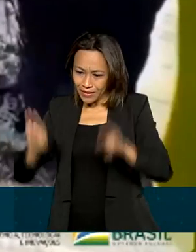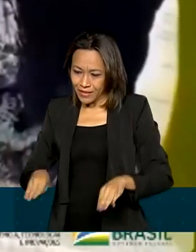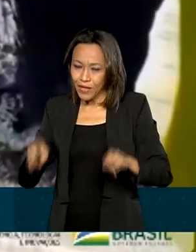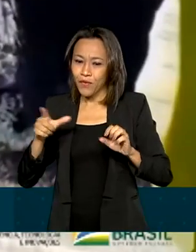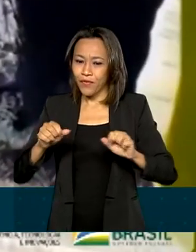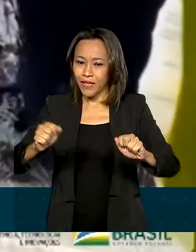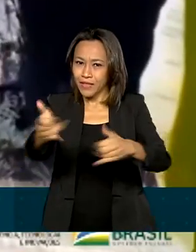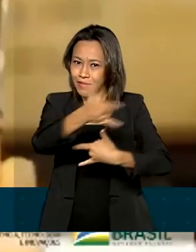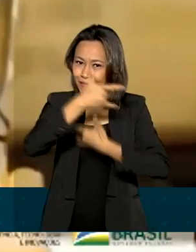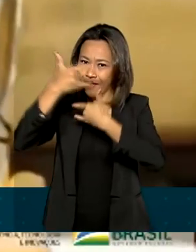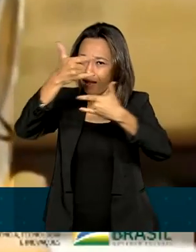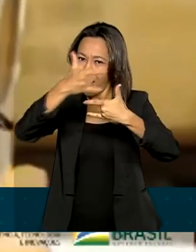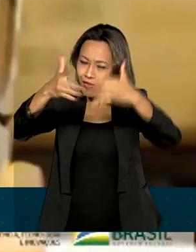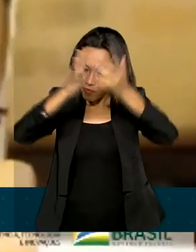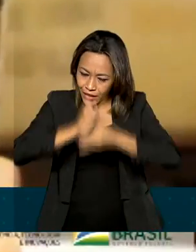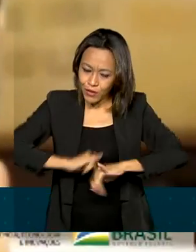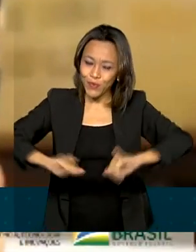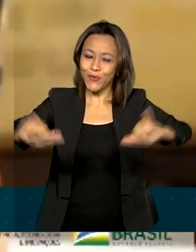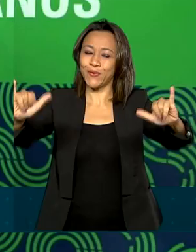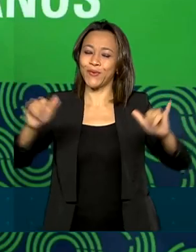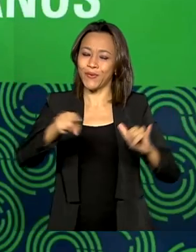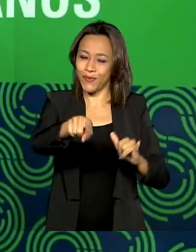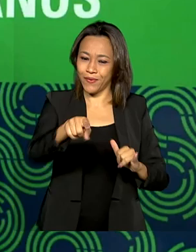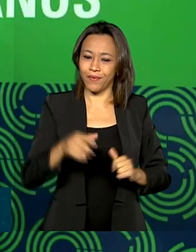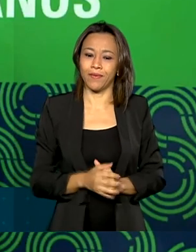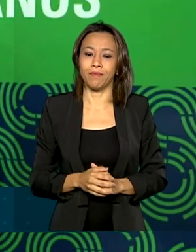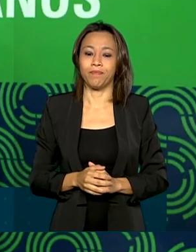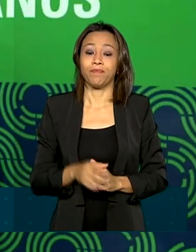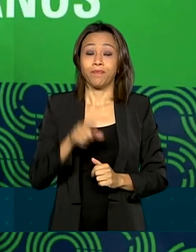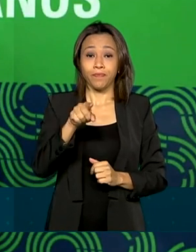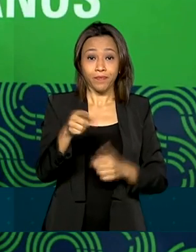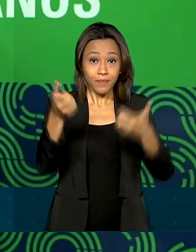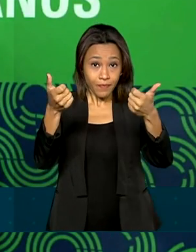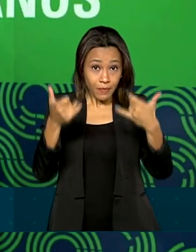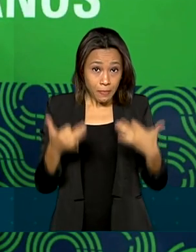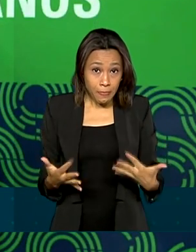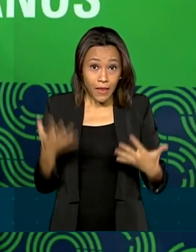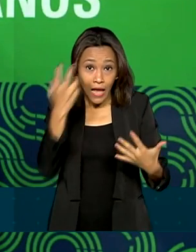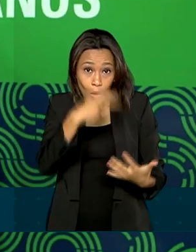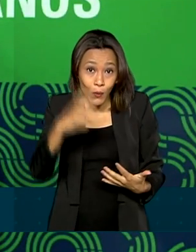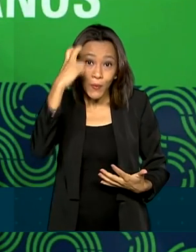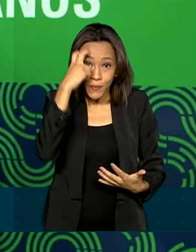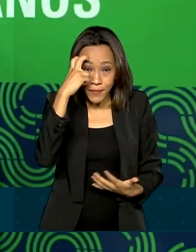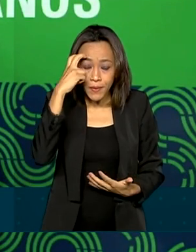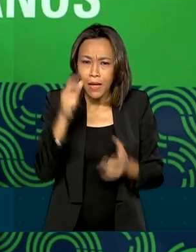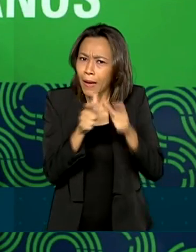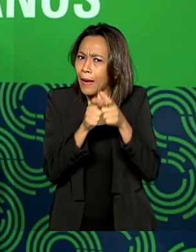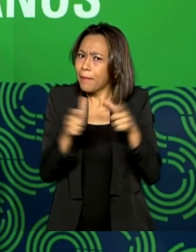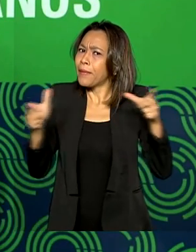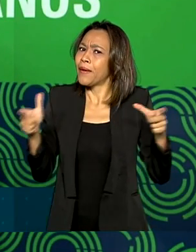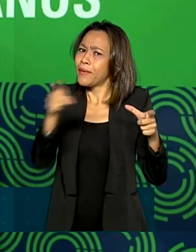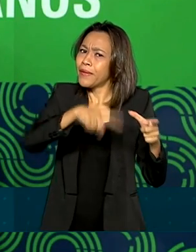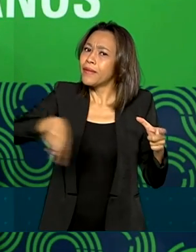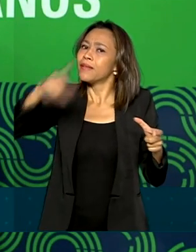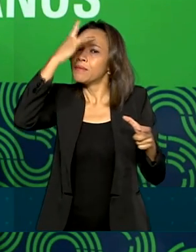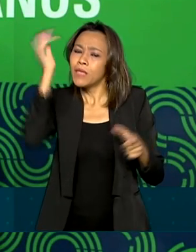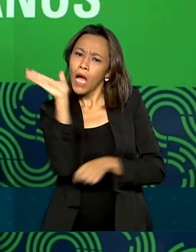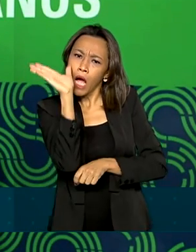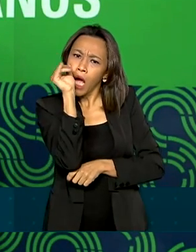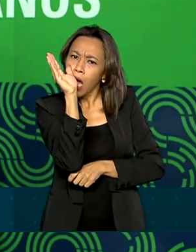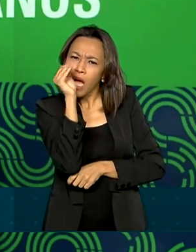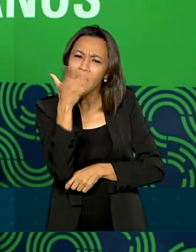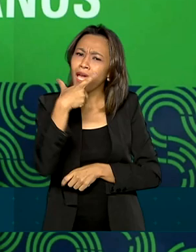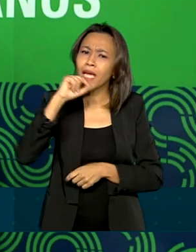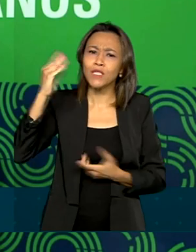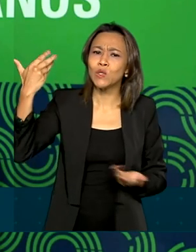compartilhar com o público suas riquezas. Do ponto de vista cultural, eu acho que a maioria das pessoas tem essa curiosidade de saber